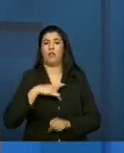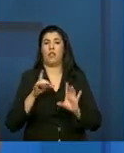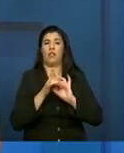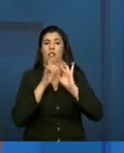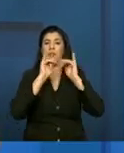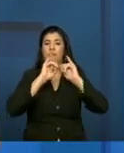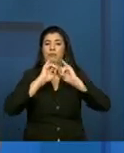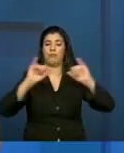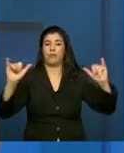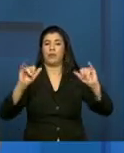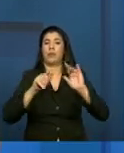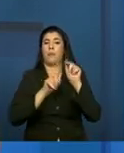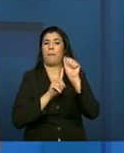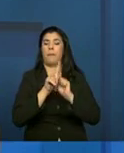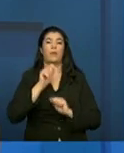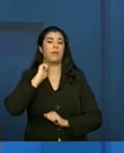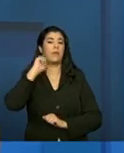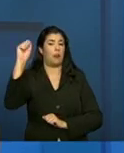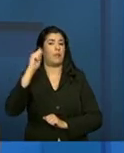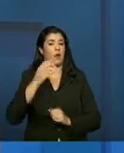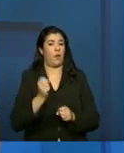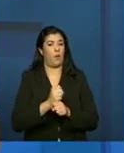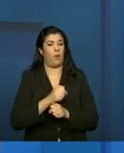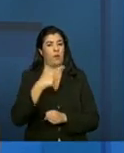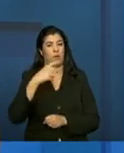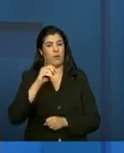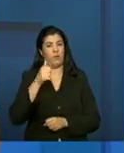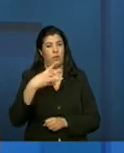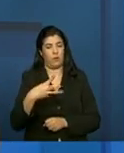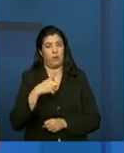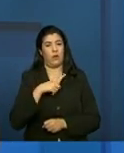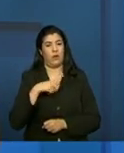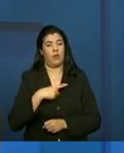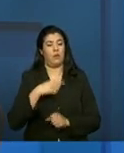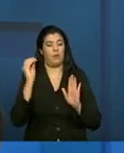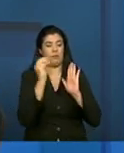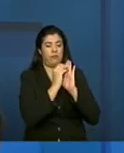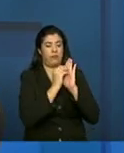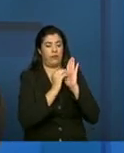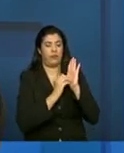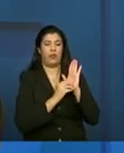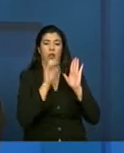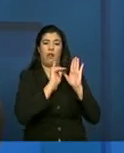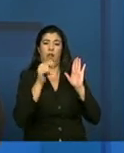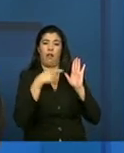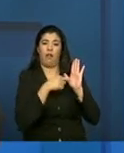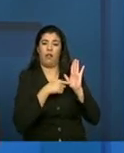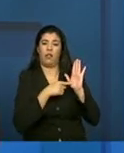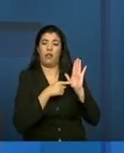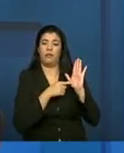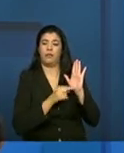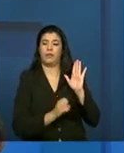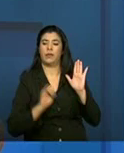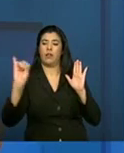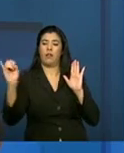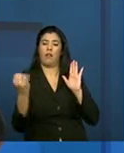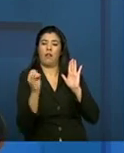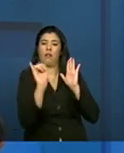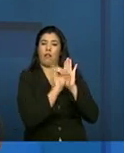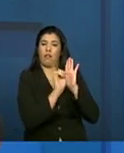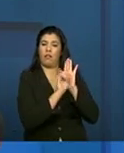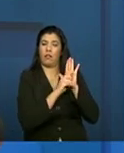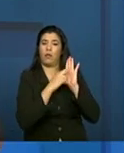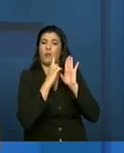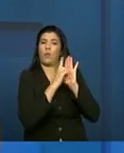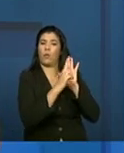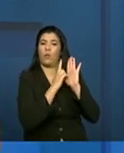Ele permite colocar uma série de informações, desde as identificações básicas de